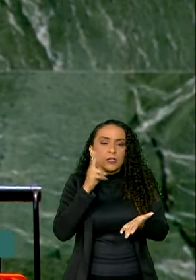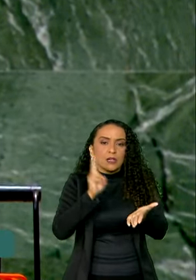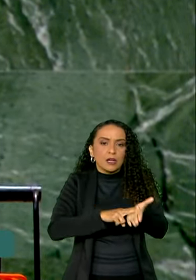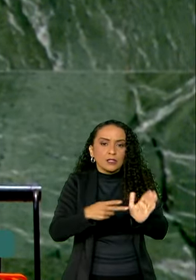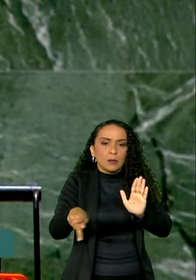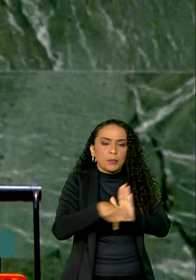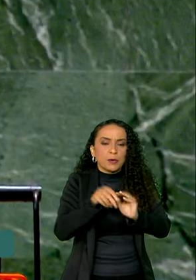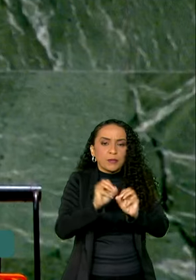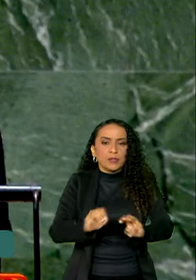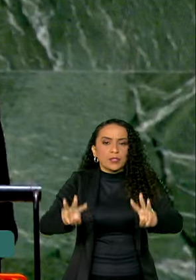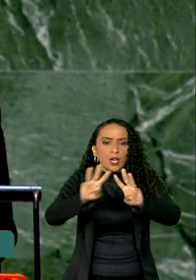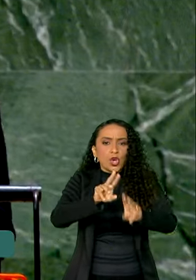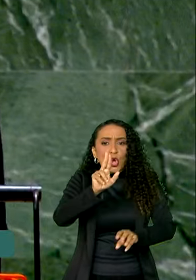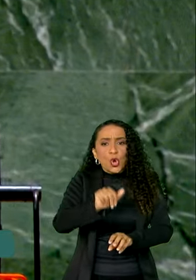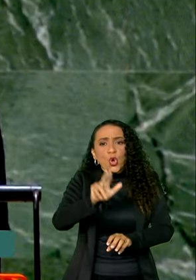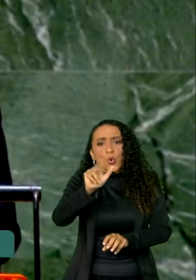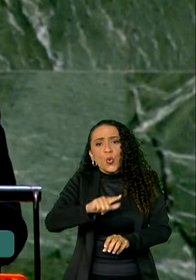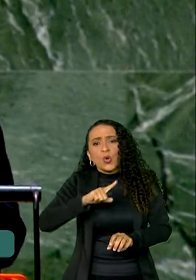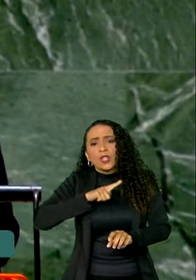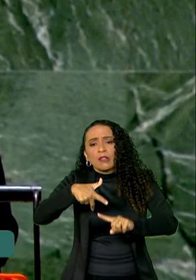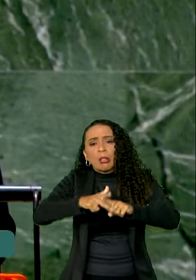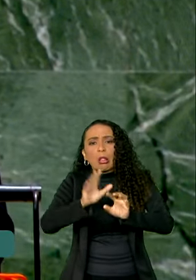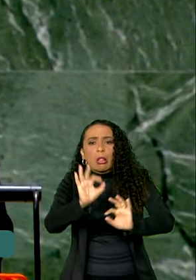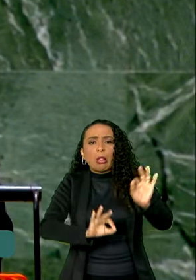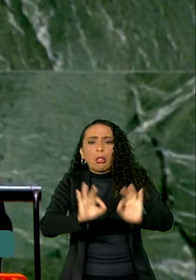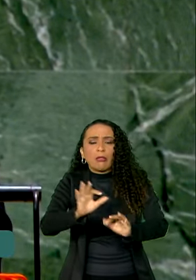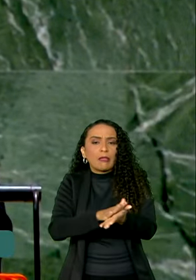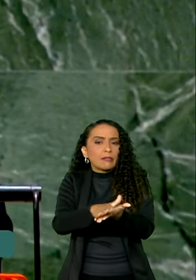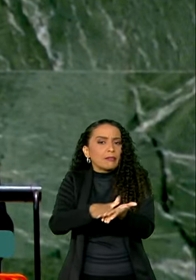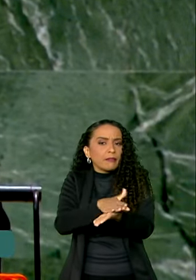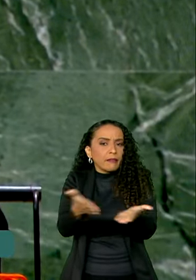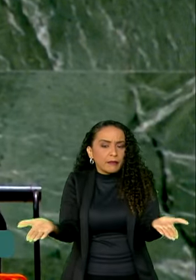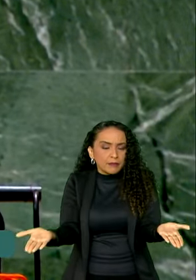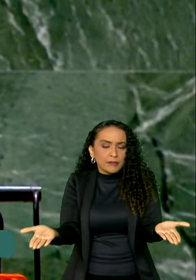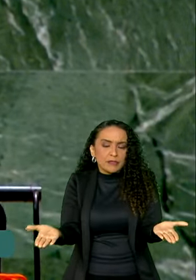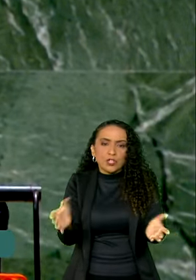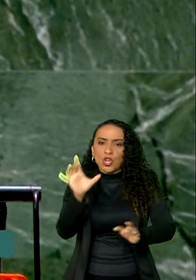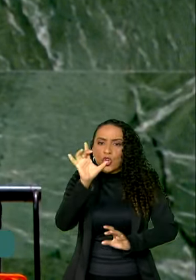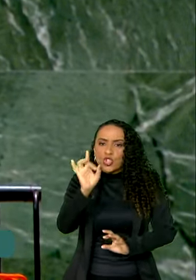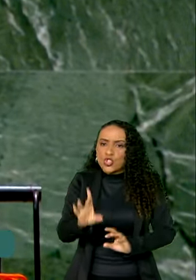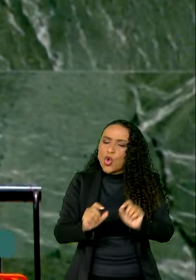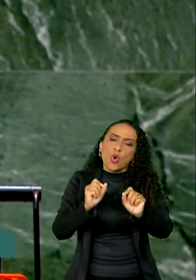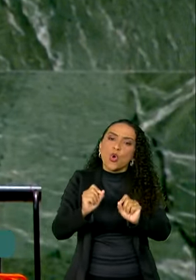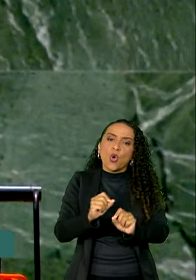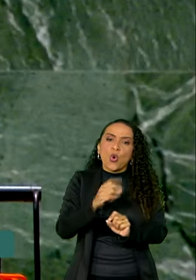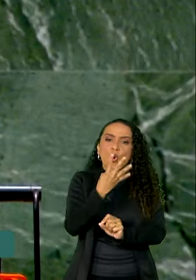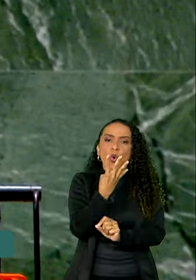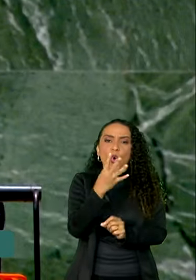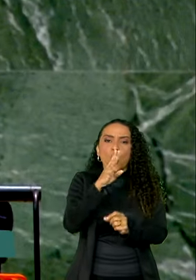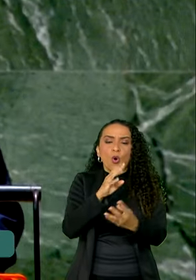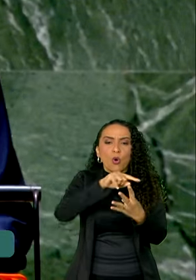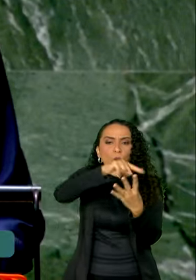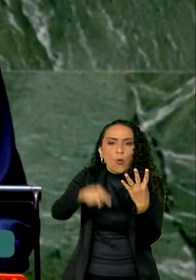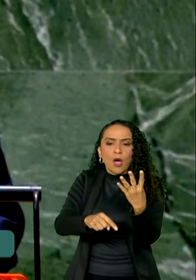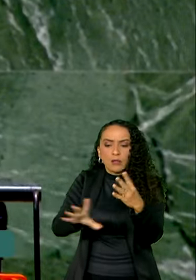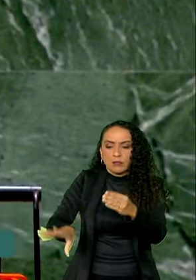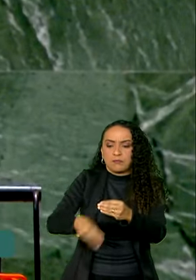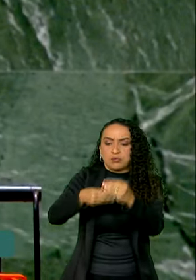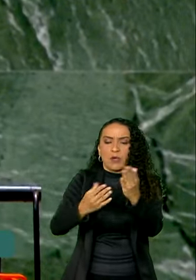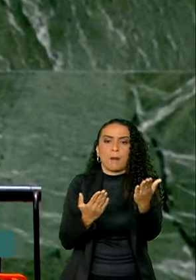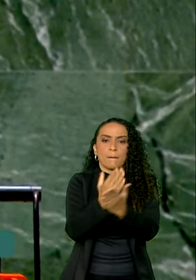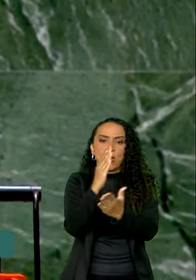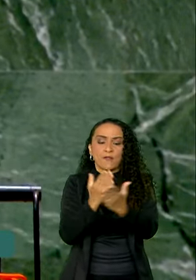Unidas nunca passou por uma reforma abrangente. Apenas quatro emendas foram aprovadas,